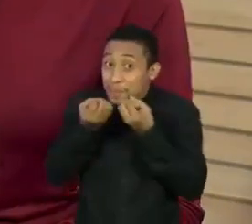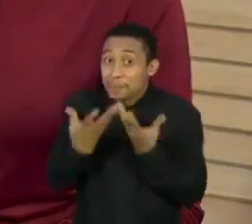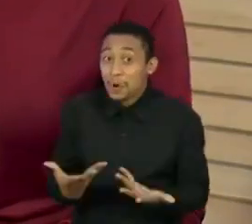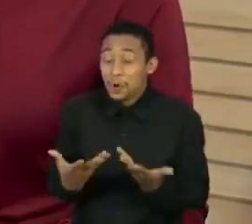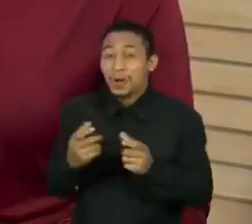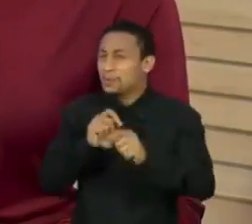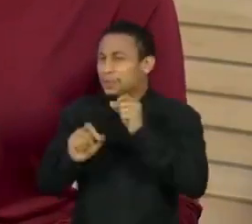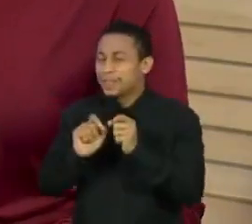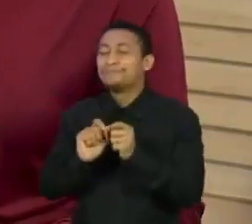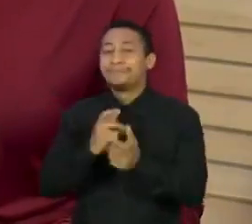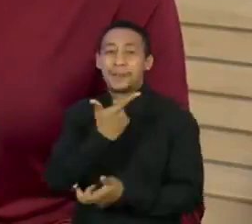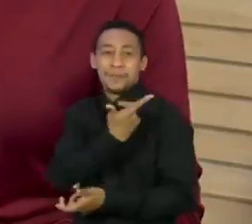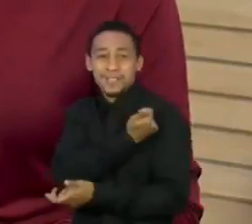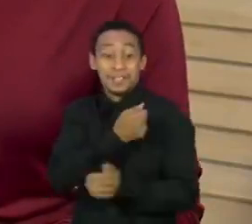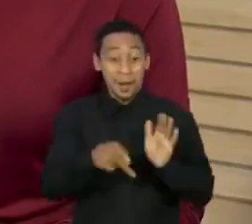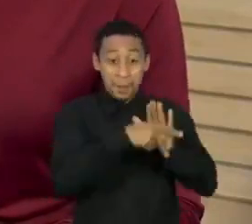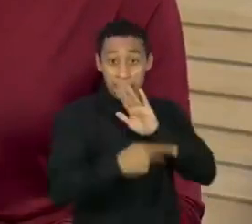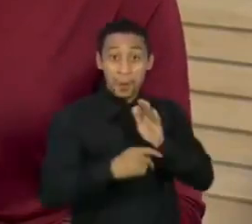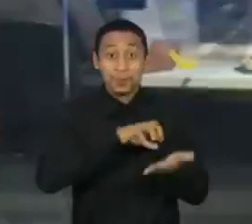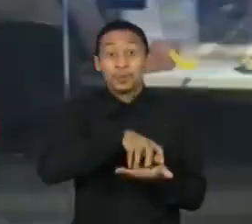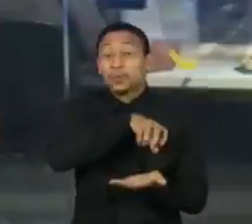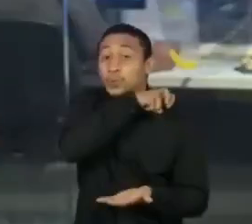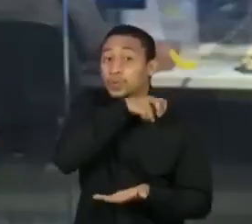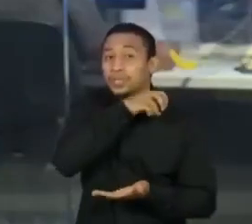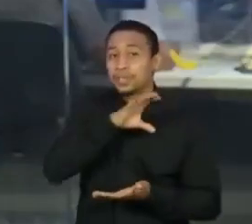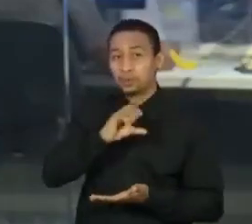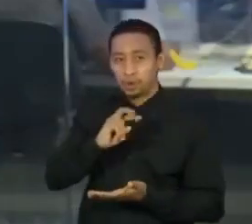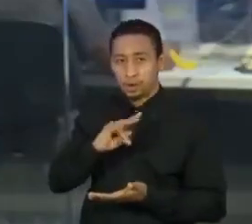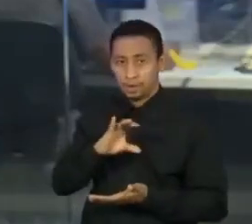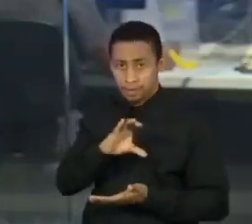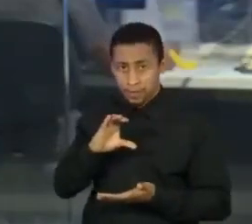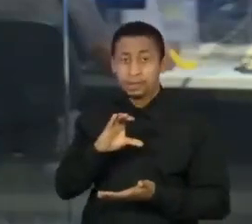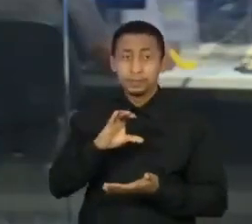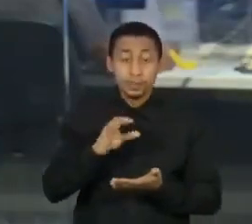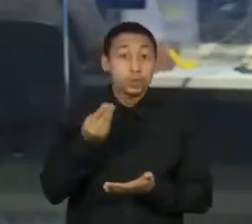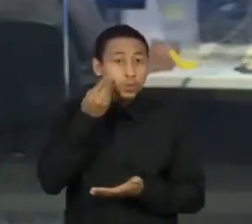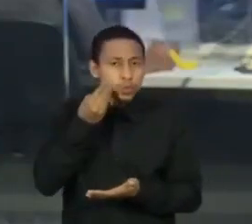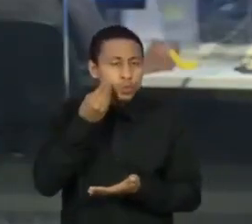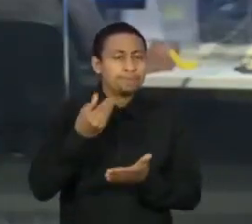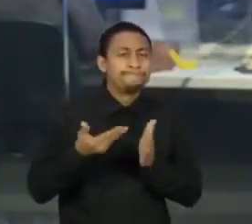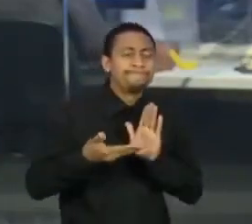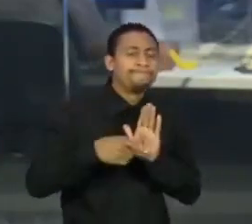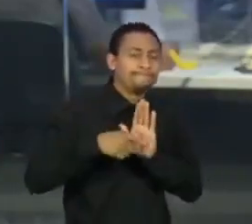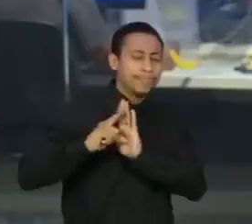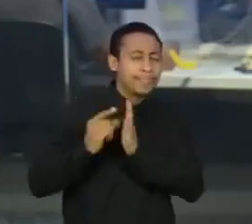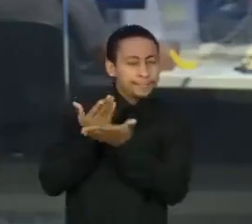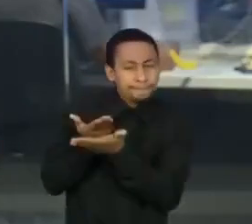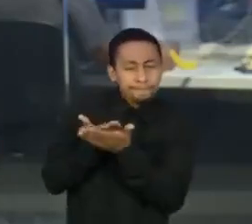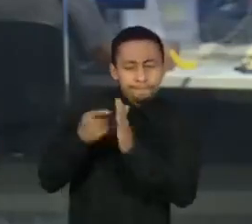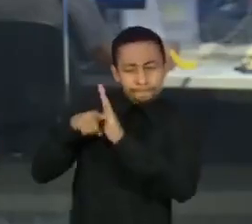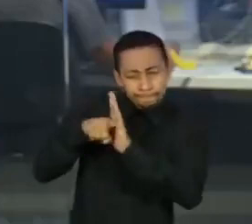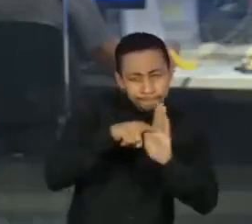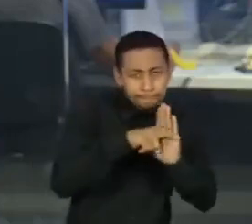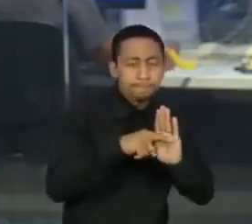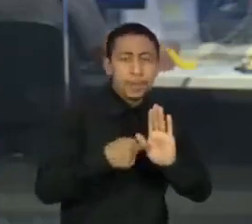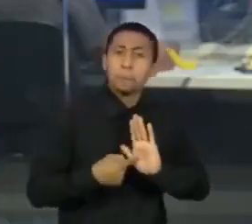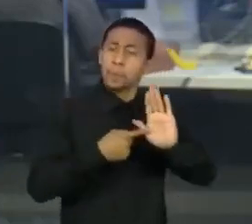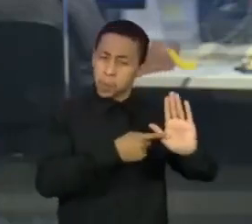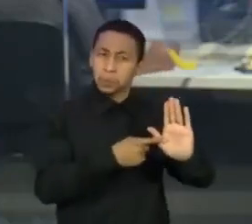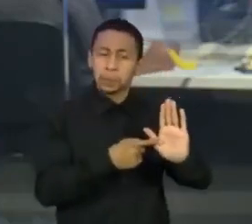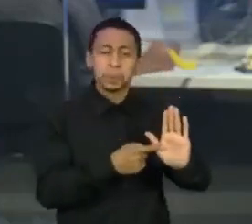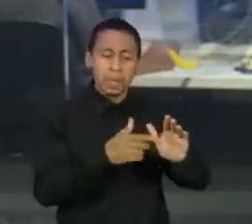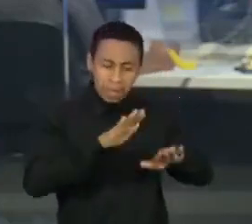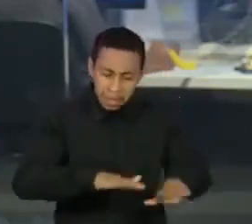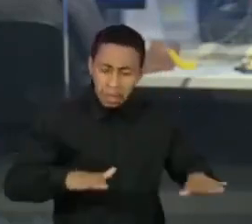Coronavac, a vacina produzida pelo Butantan. Estudos preliminares mostram que ela é segura e capaz de promover uma